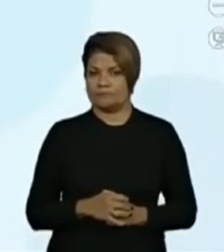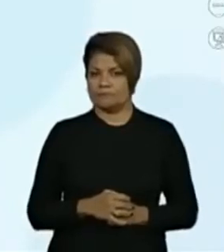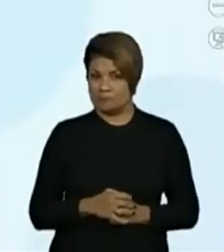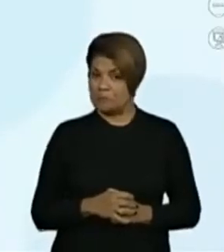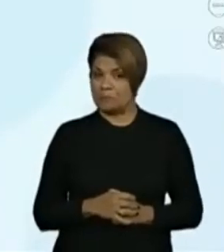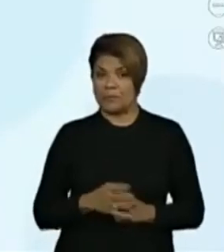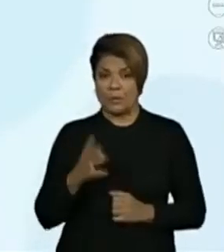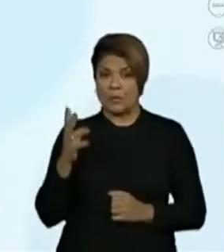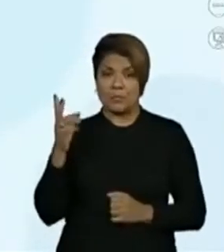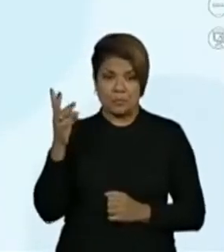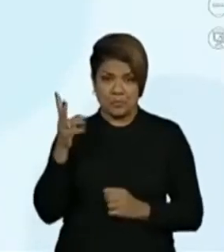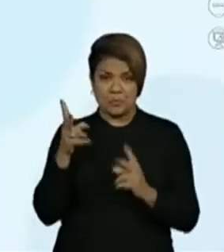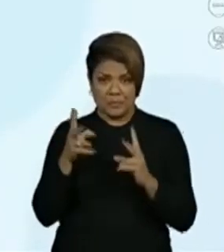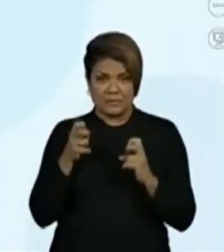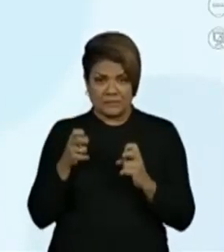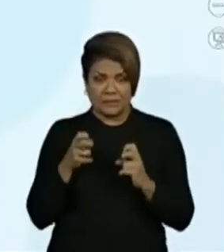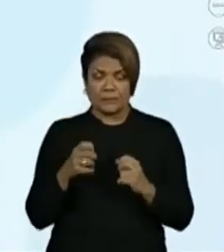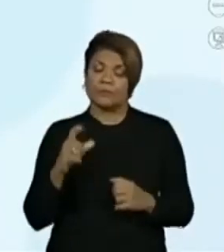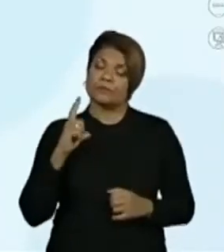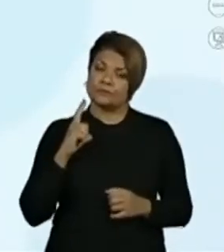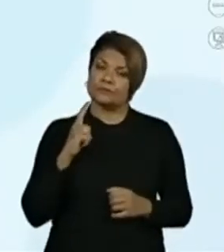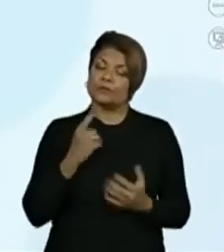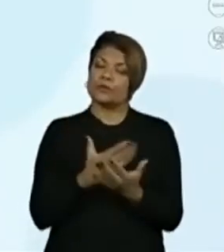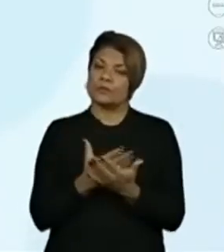Percebam que eu vou começar fazendo a leitura